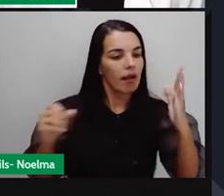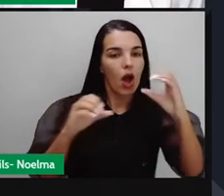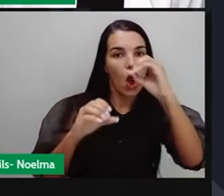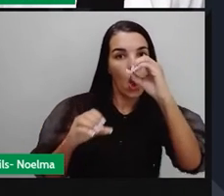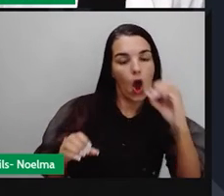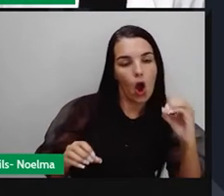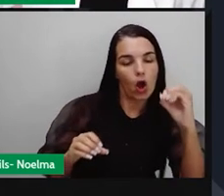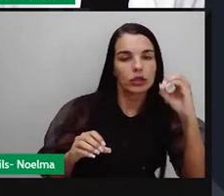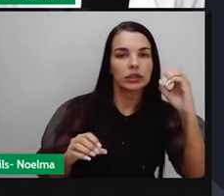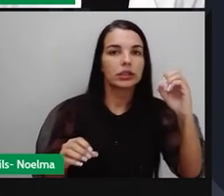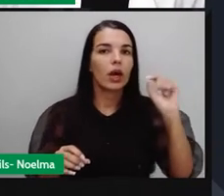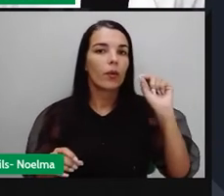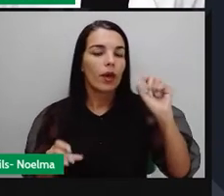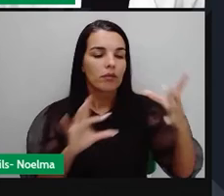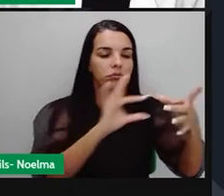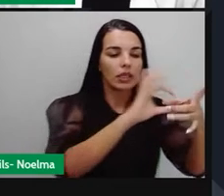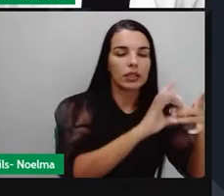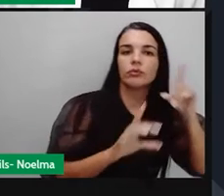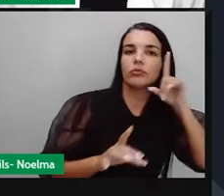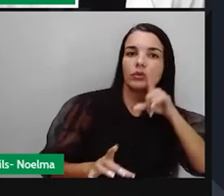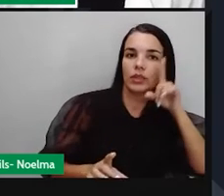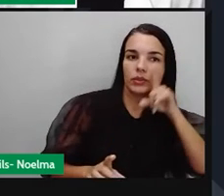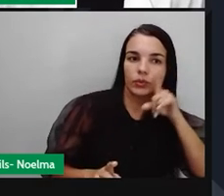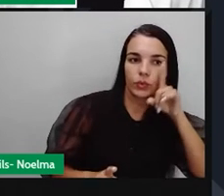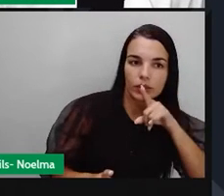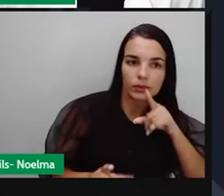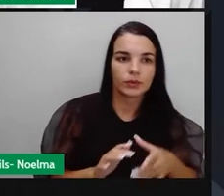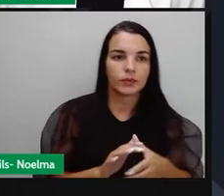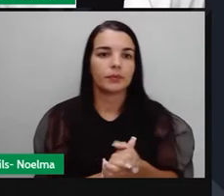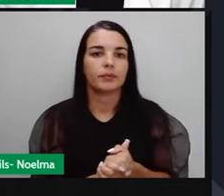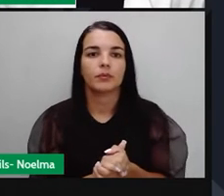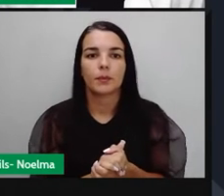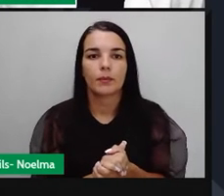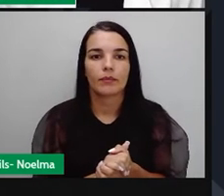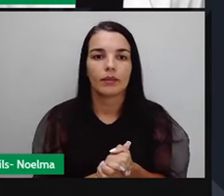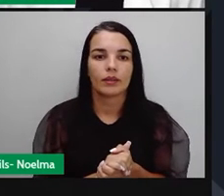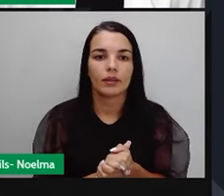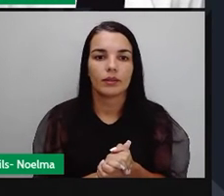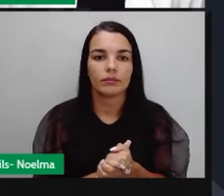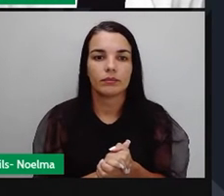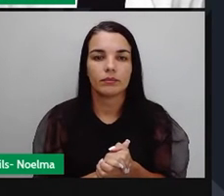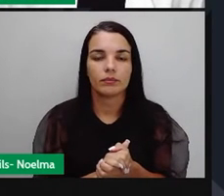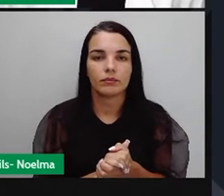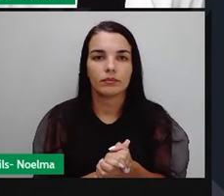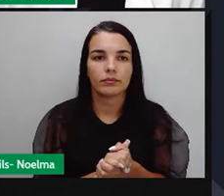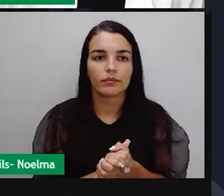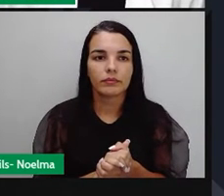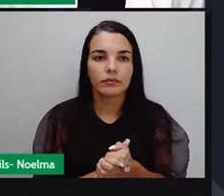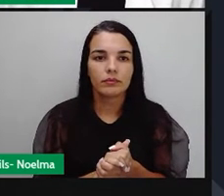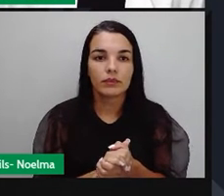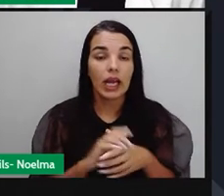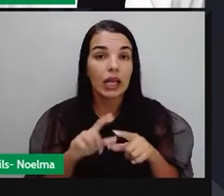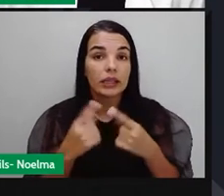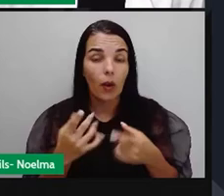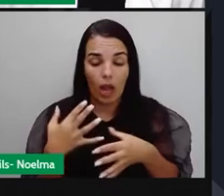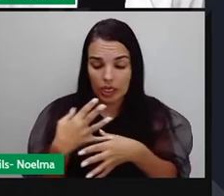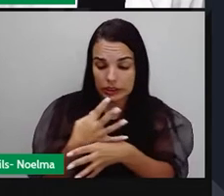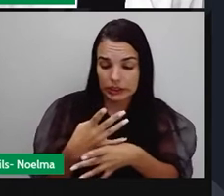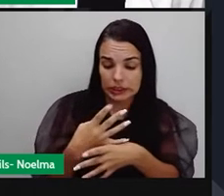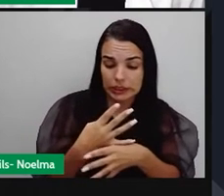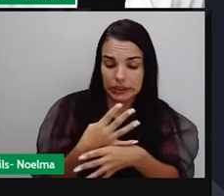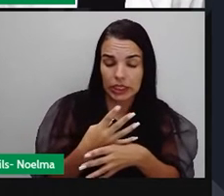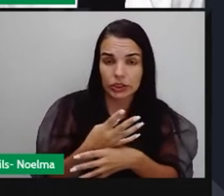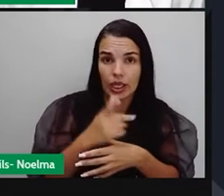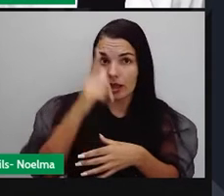verde, que era aliada aos Estados Unidos. E a cidade de Berlim, na